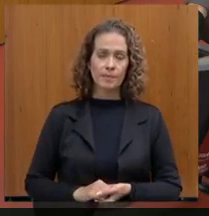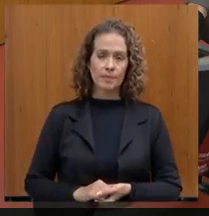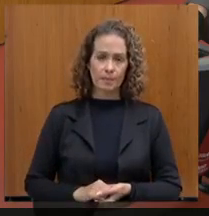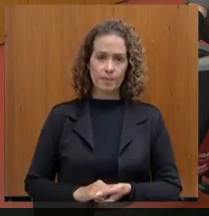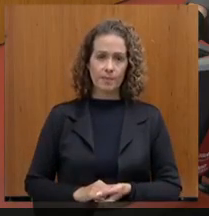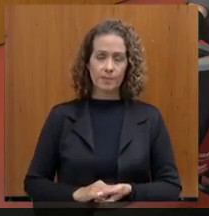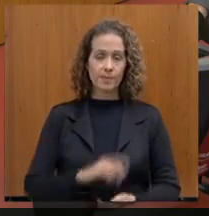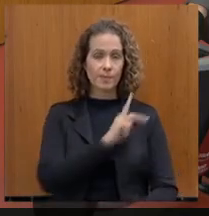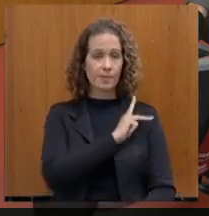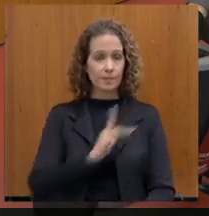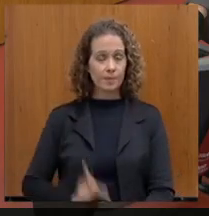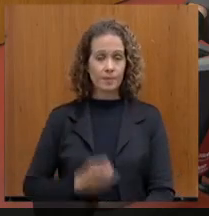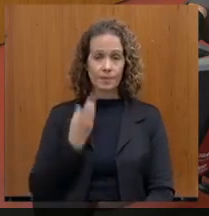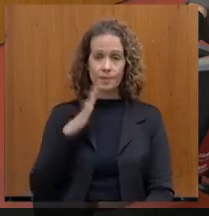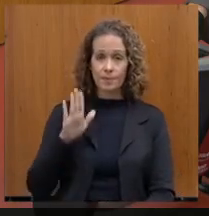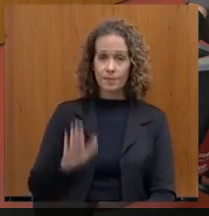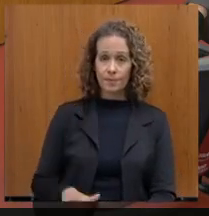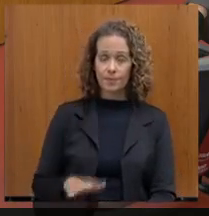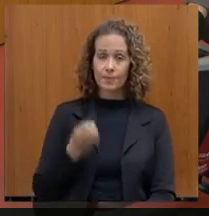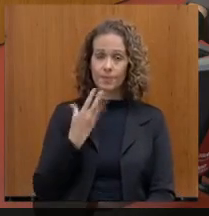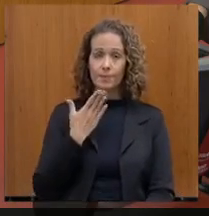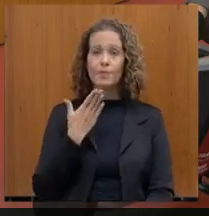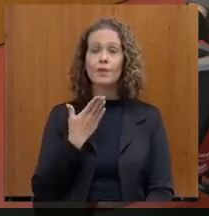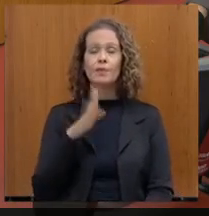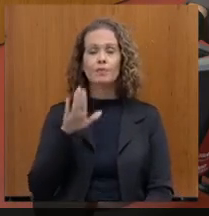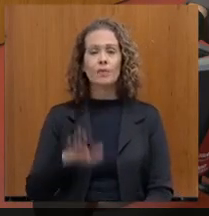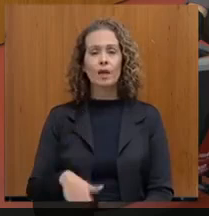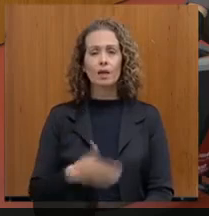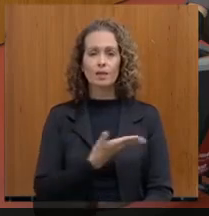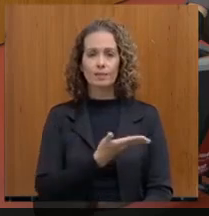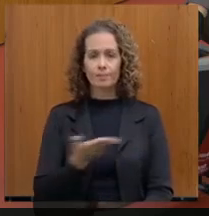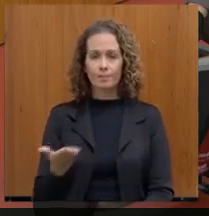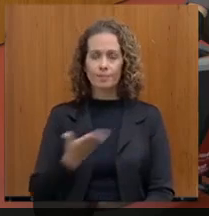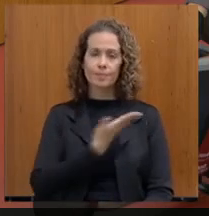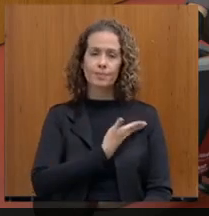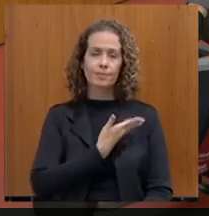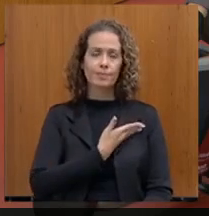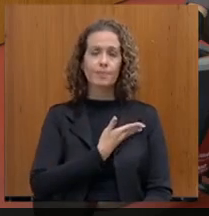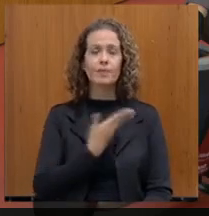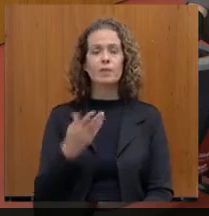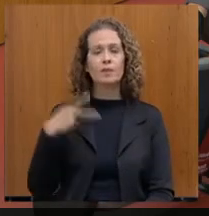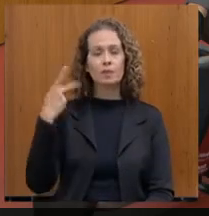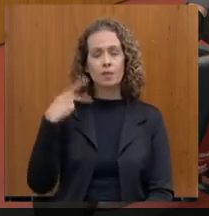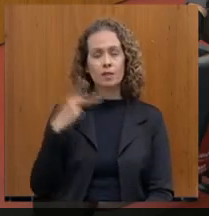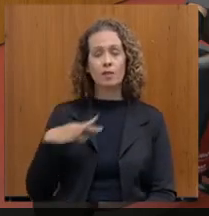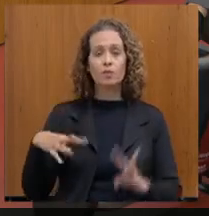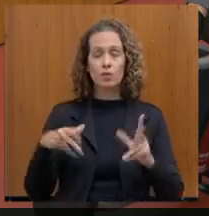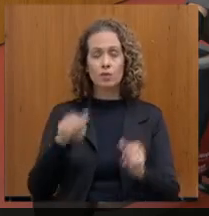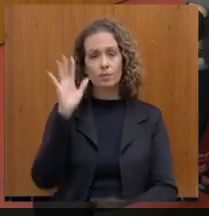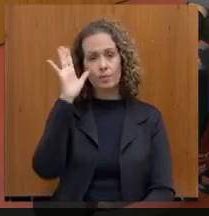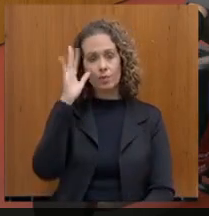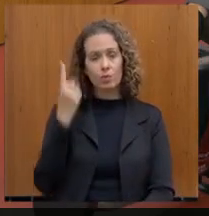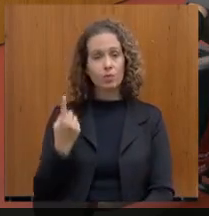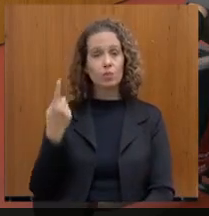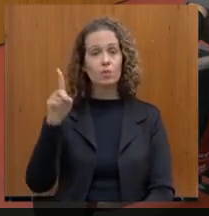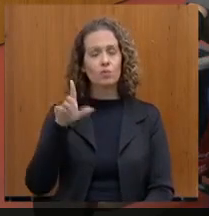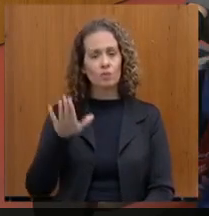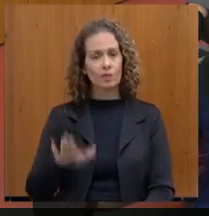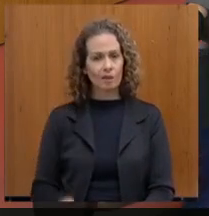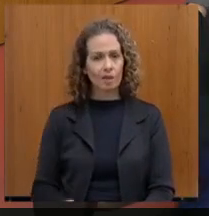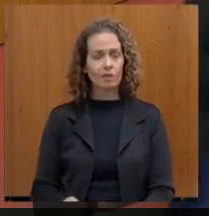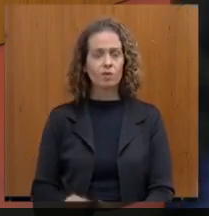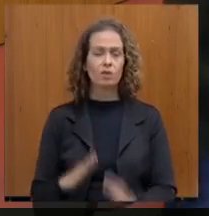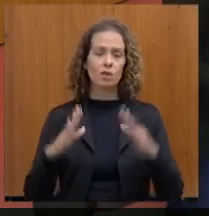Presidente, boa tarde. Boa tarde aos colegas parlamentares, a todos que acompanham. Nossa última tarde de Assembleia Fiscaliza.